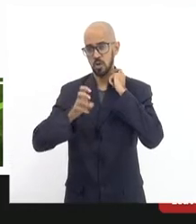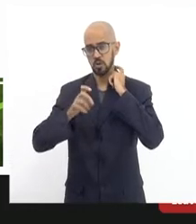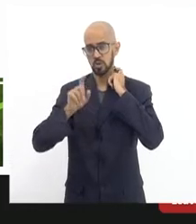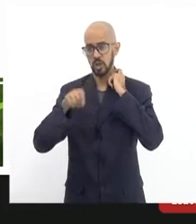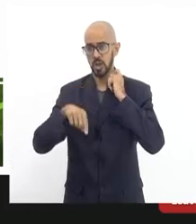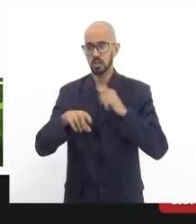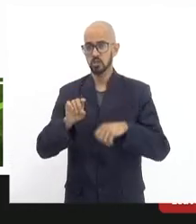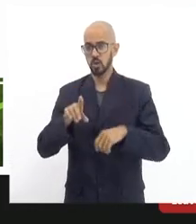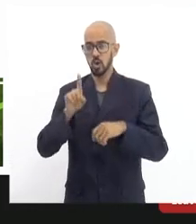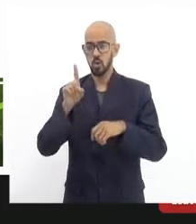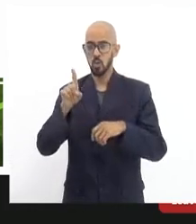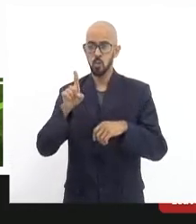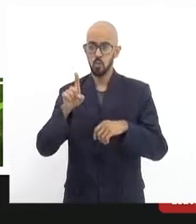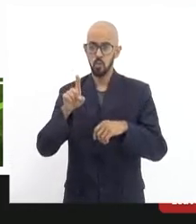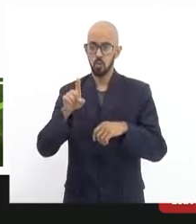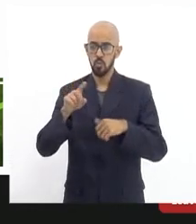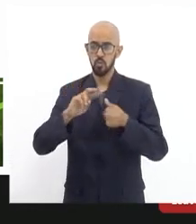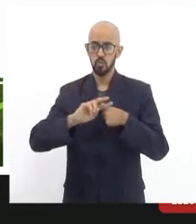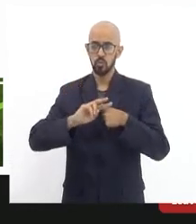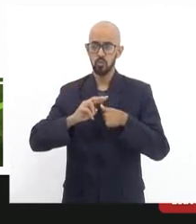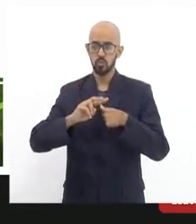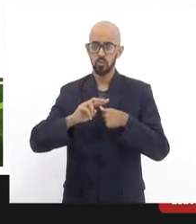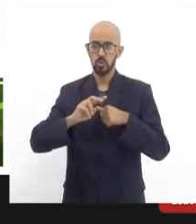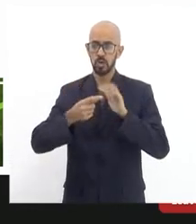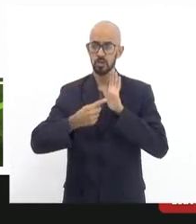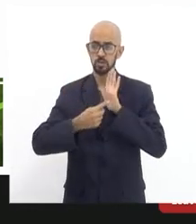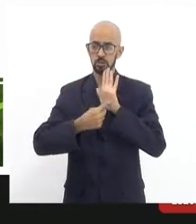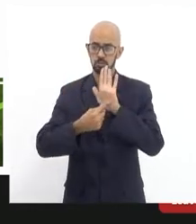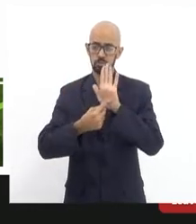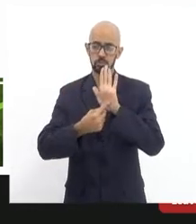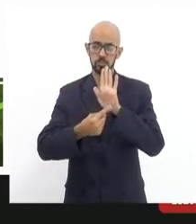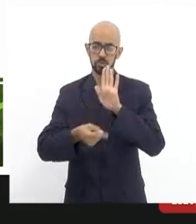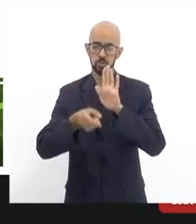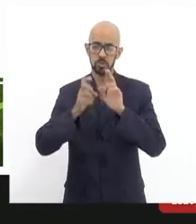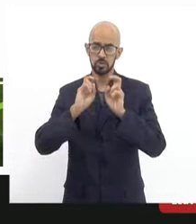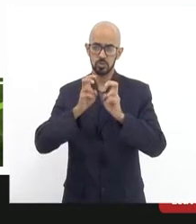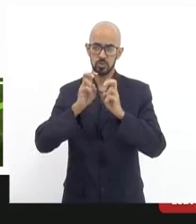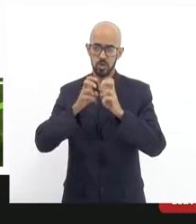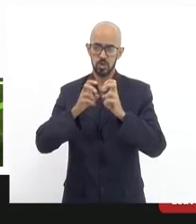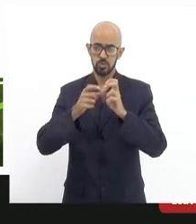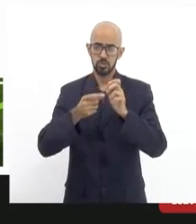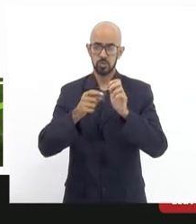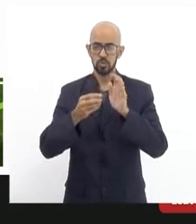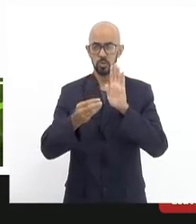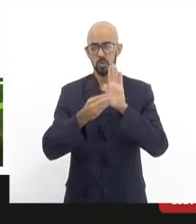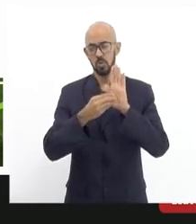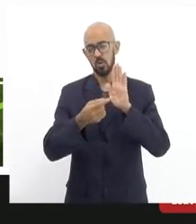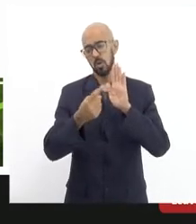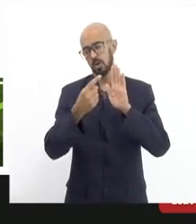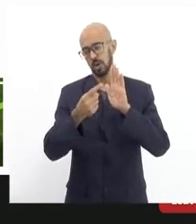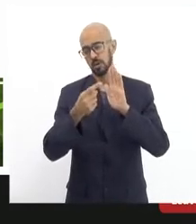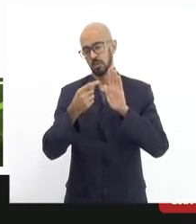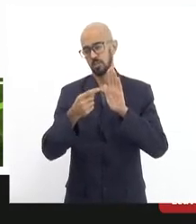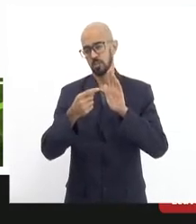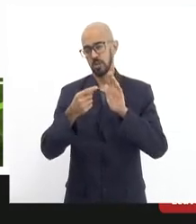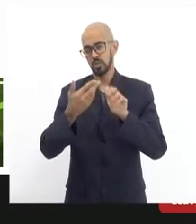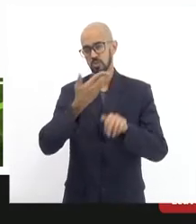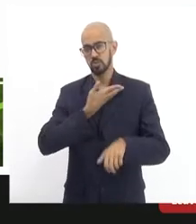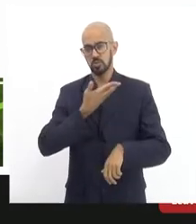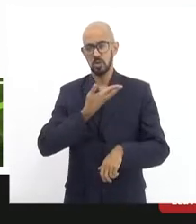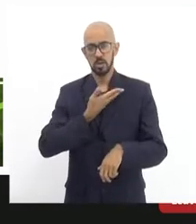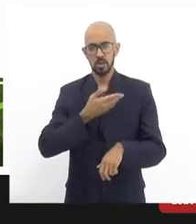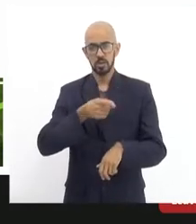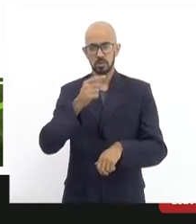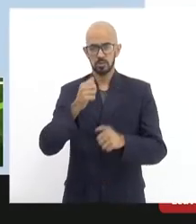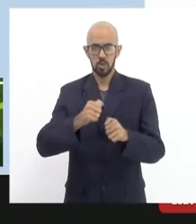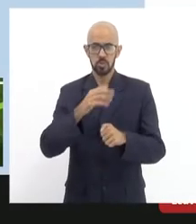um dos espíritos que ele faz sobre o bonde que eu fiz de colocar aqui para que os colegas possam